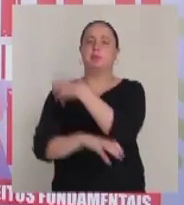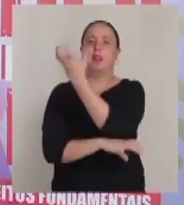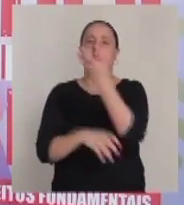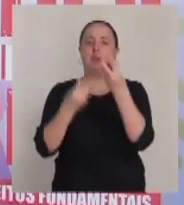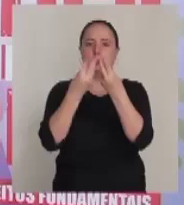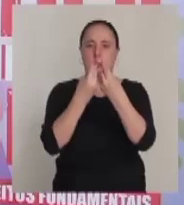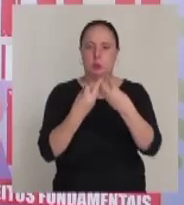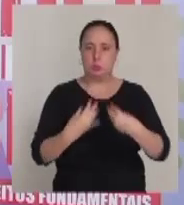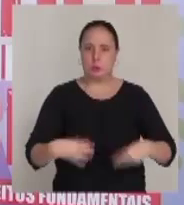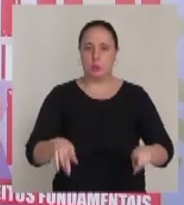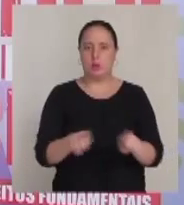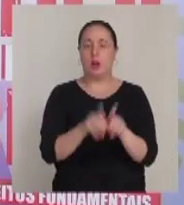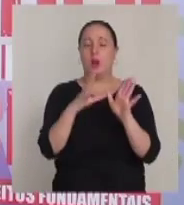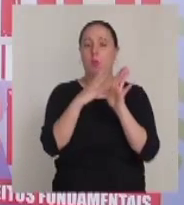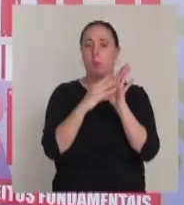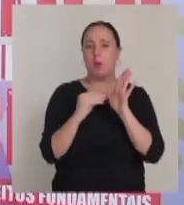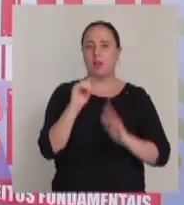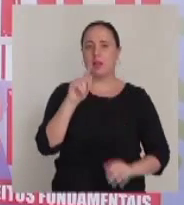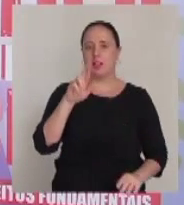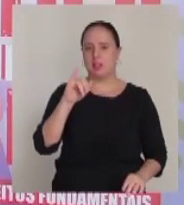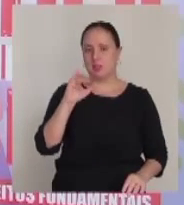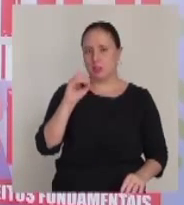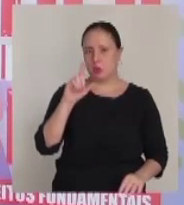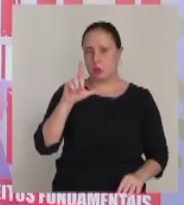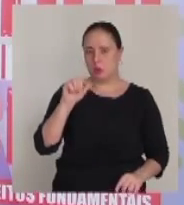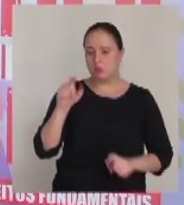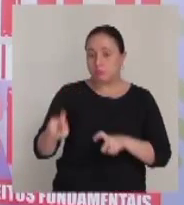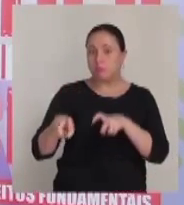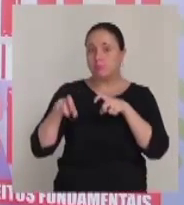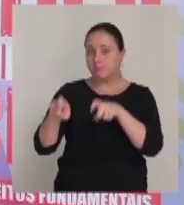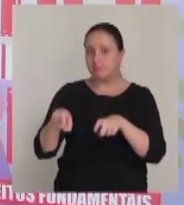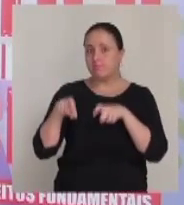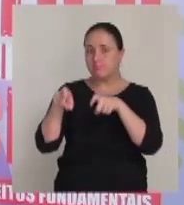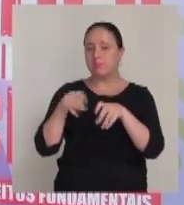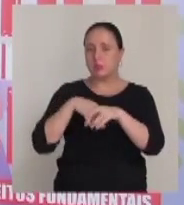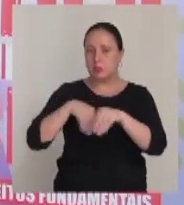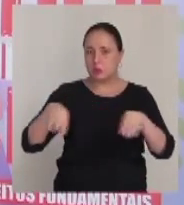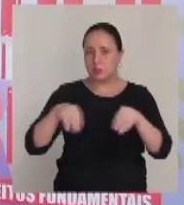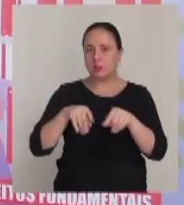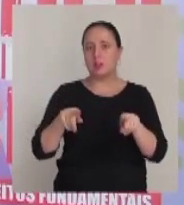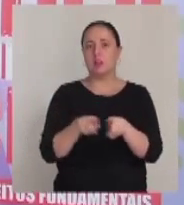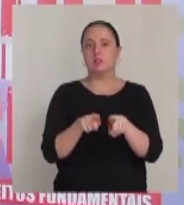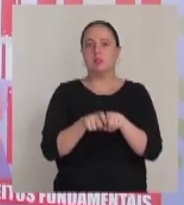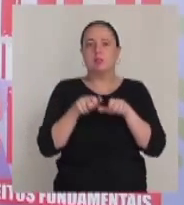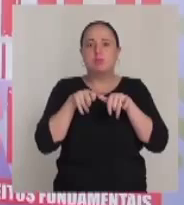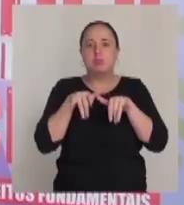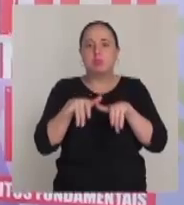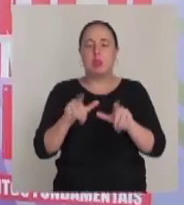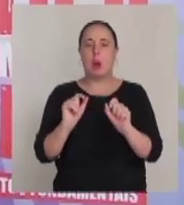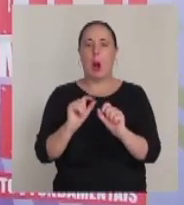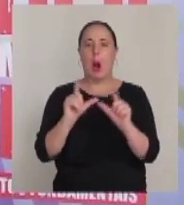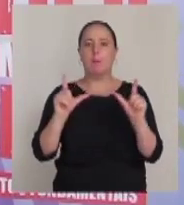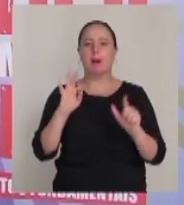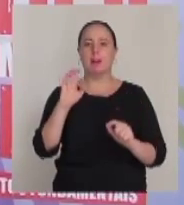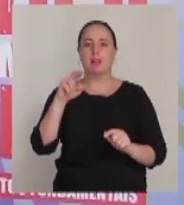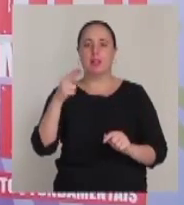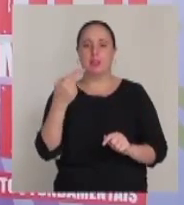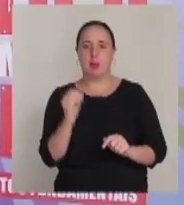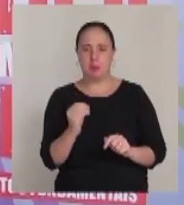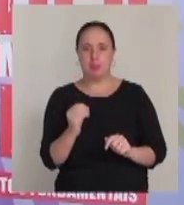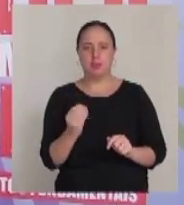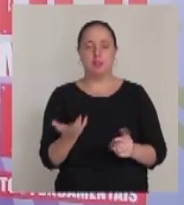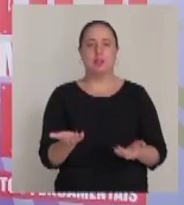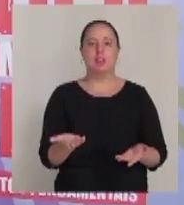que isso decorre do modelo agrícola em implementação. É um modelo agrícola que concentra a terra, que expande o tamanho mínimo necessário para a